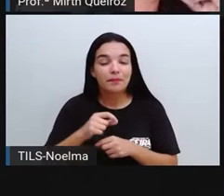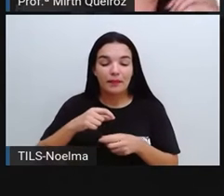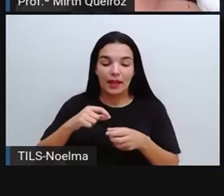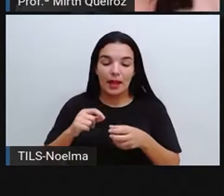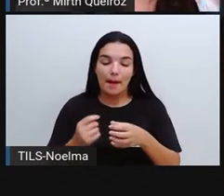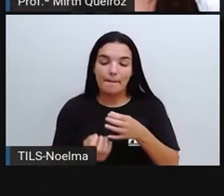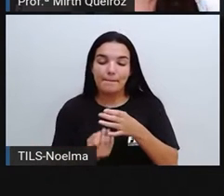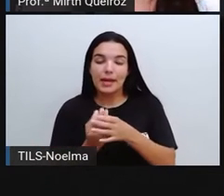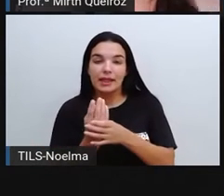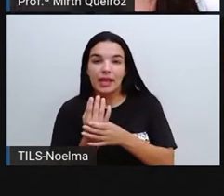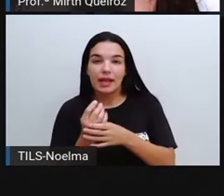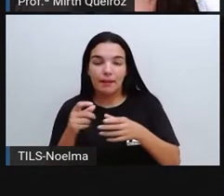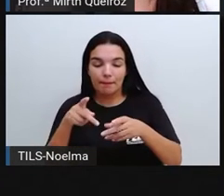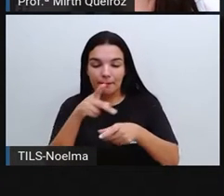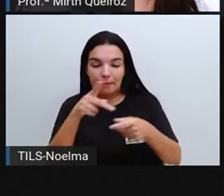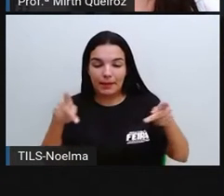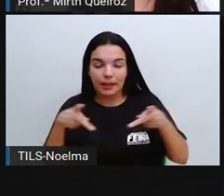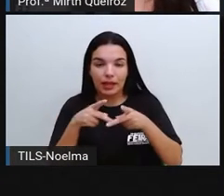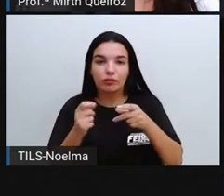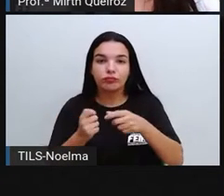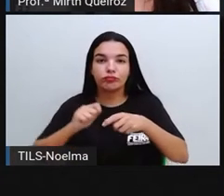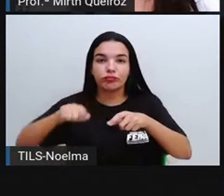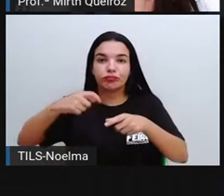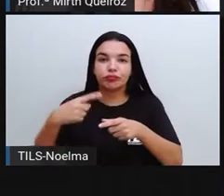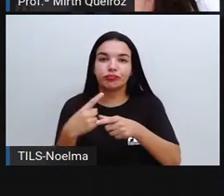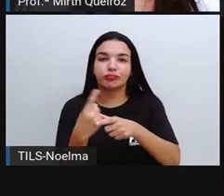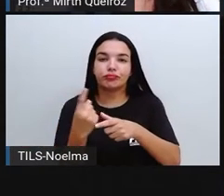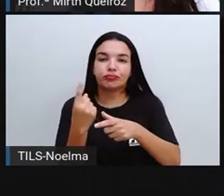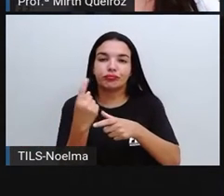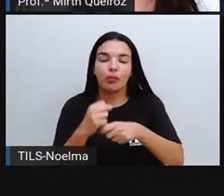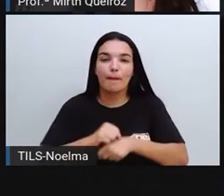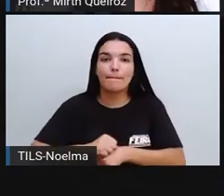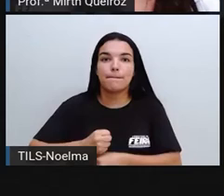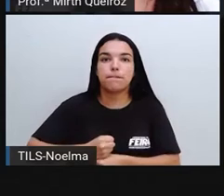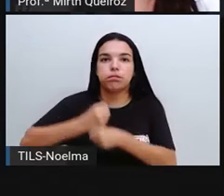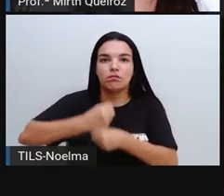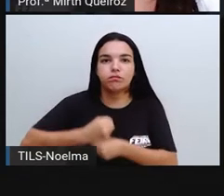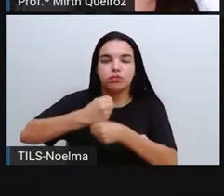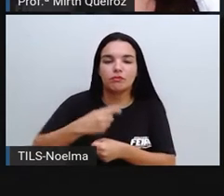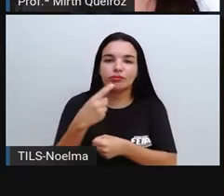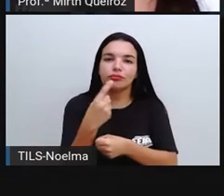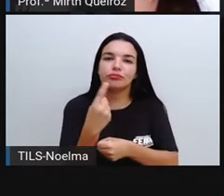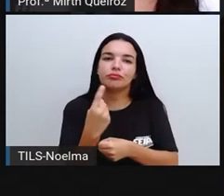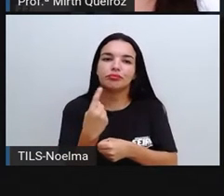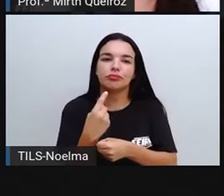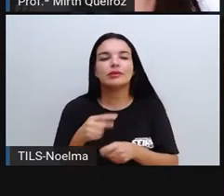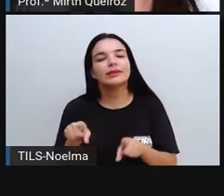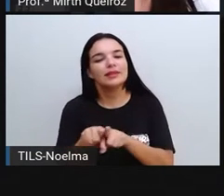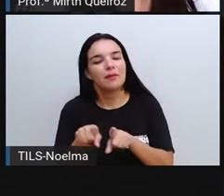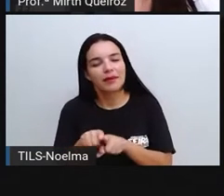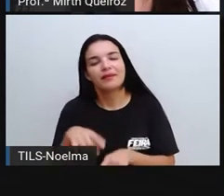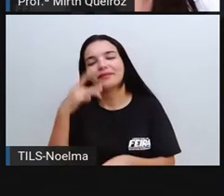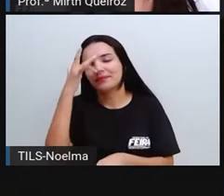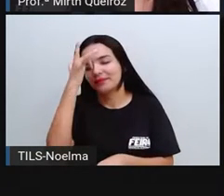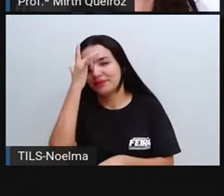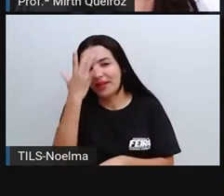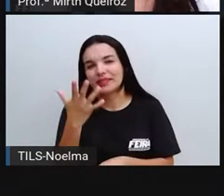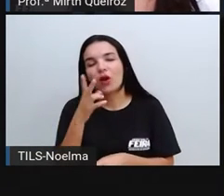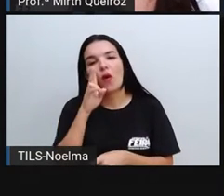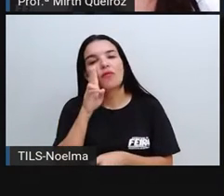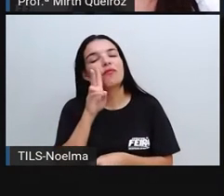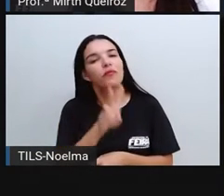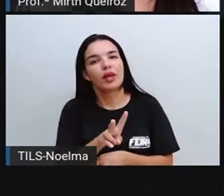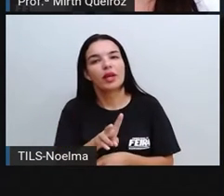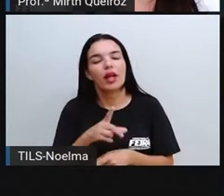a gente vê os vaporzinhos de água sendo liberados aí sob pressão, né? Então, é muito fácil da gente observar